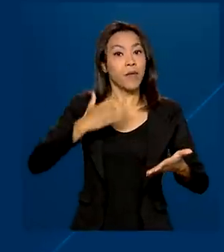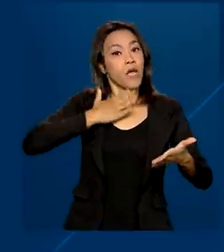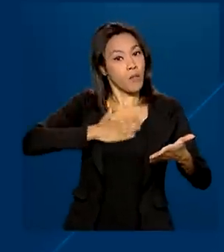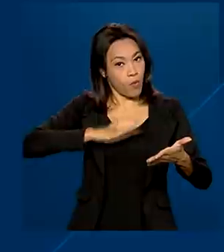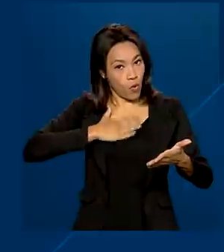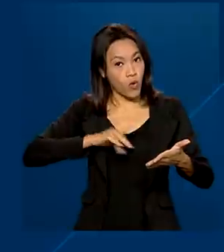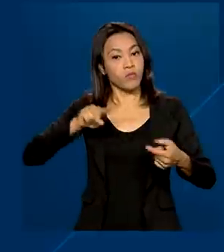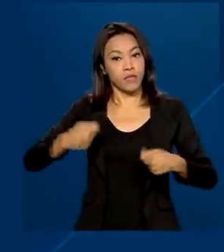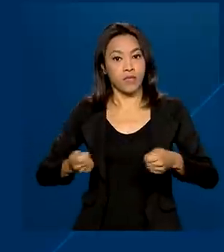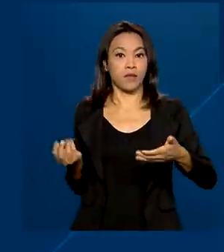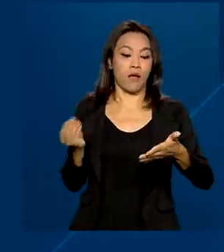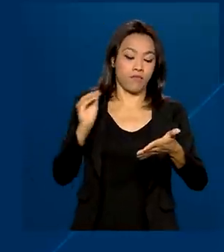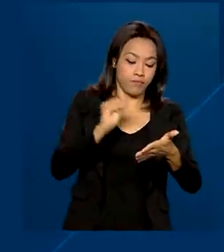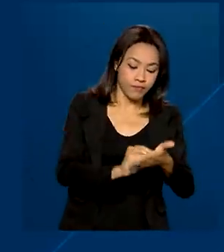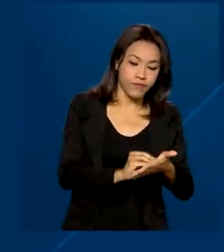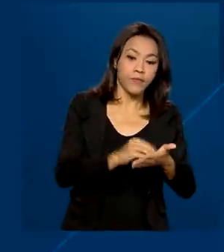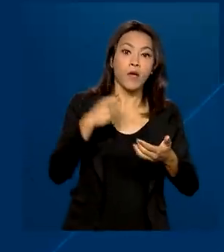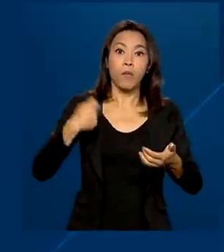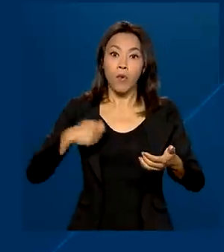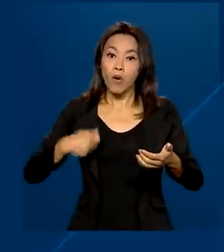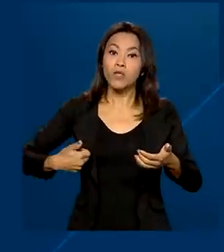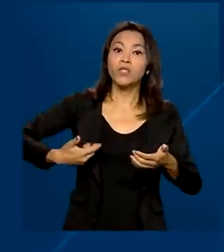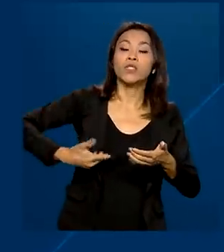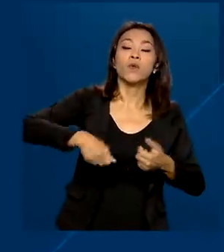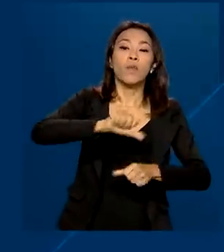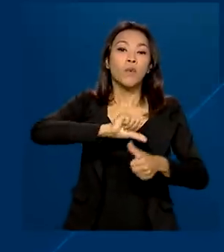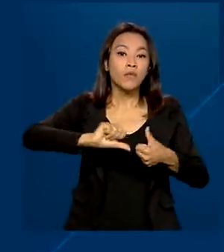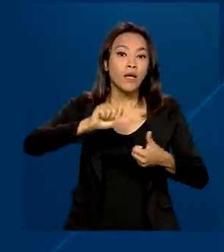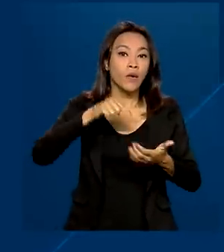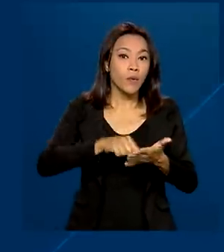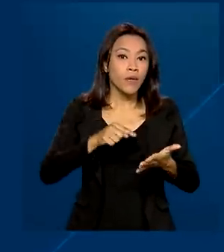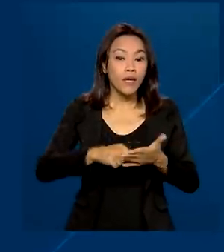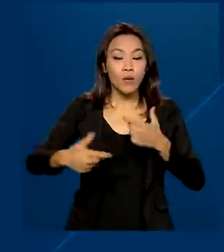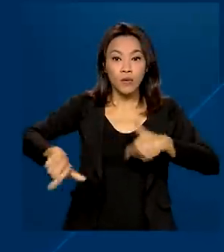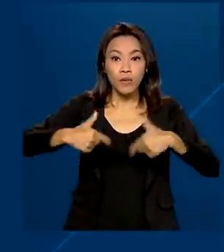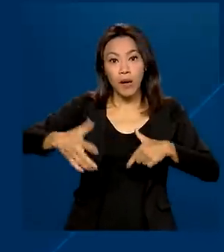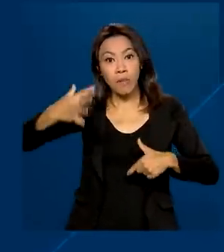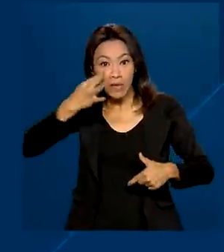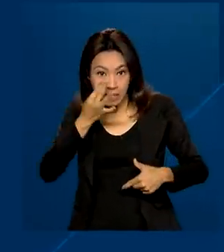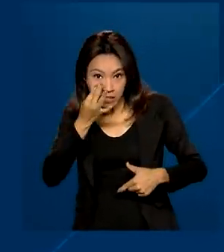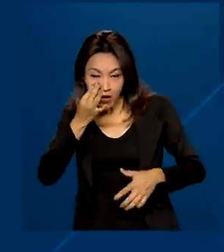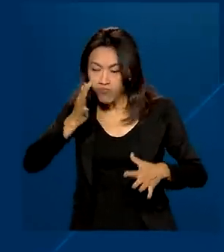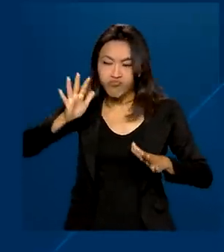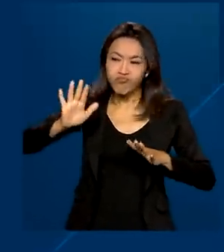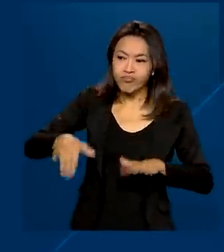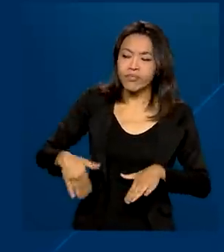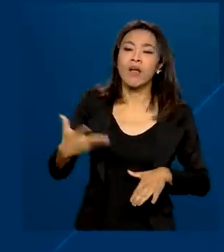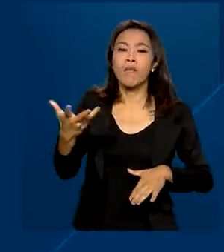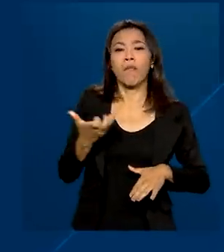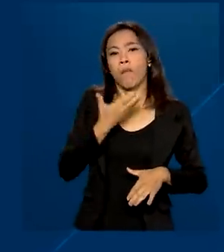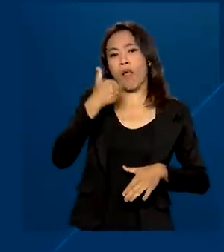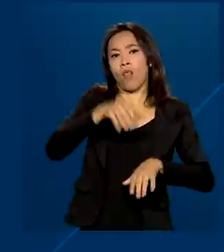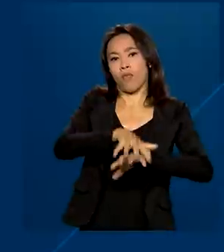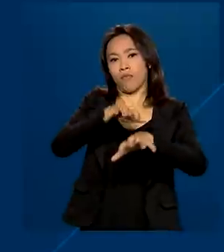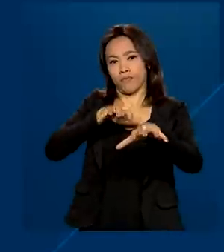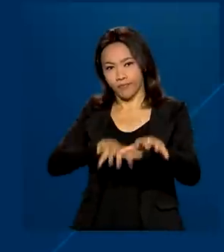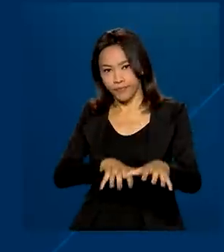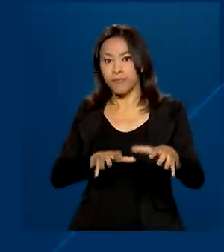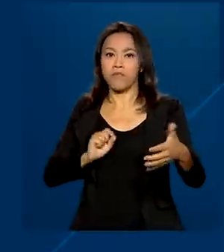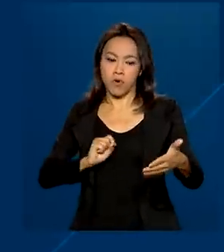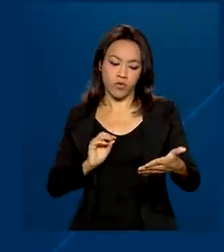O empregador poderá alterar o regime de trabalho presencial para o teletrabalho e vice-versa,